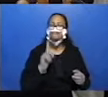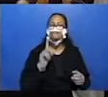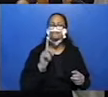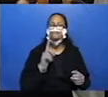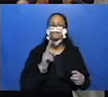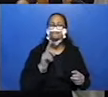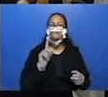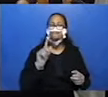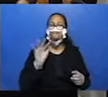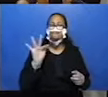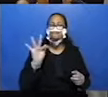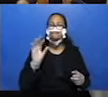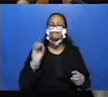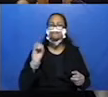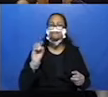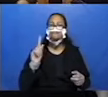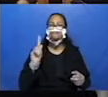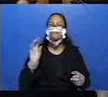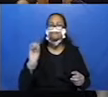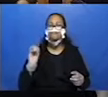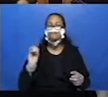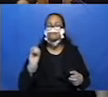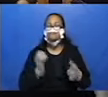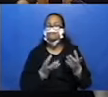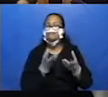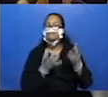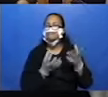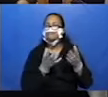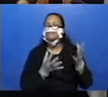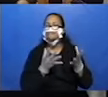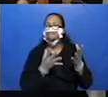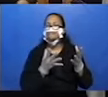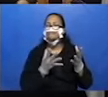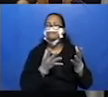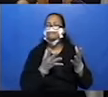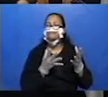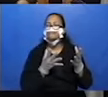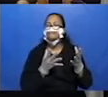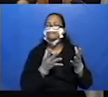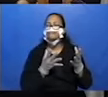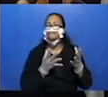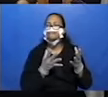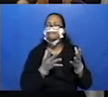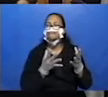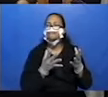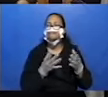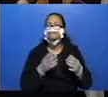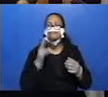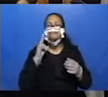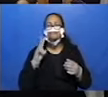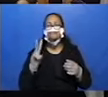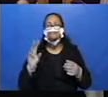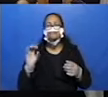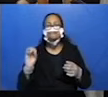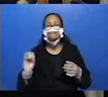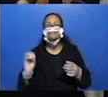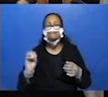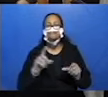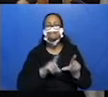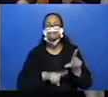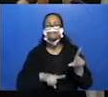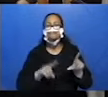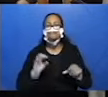de fogô? Quando ele se referiu a fogueira, olha o u aqui no meio. Então,